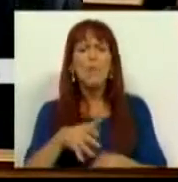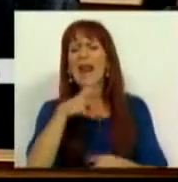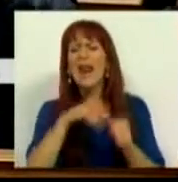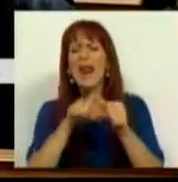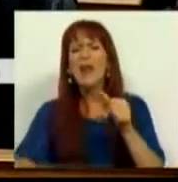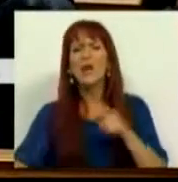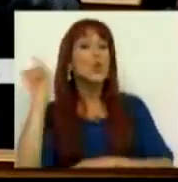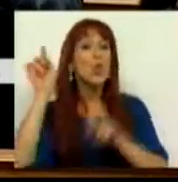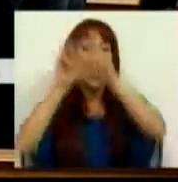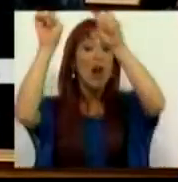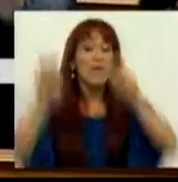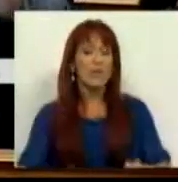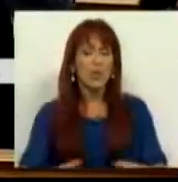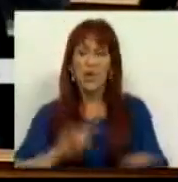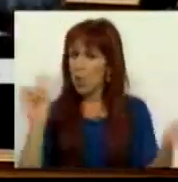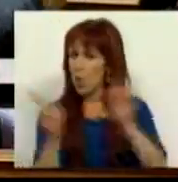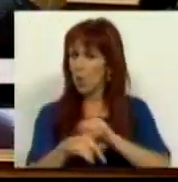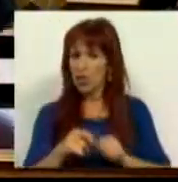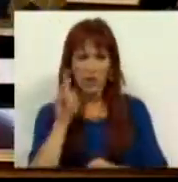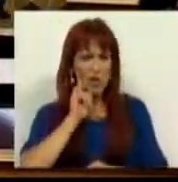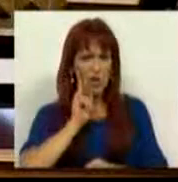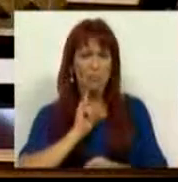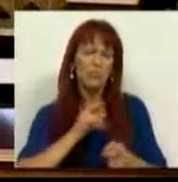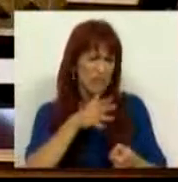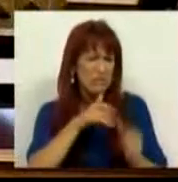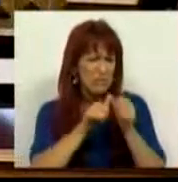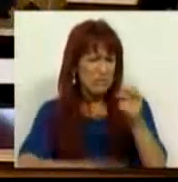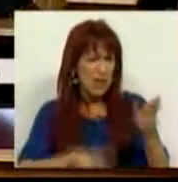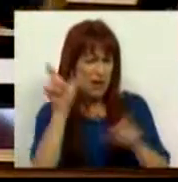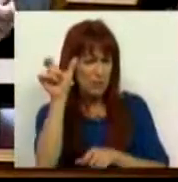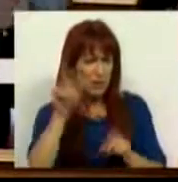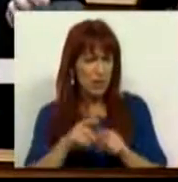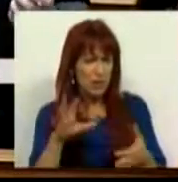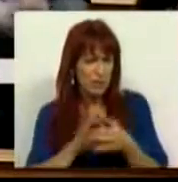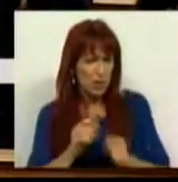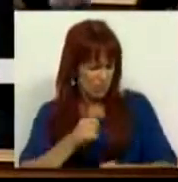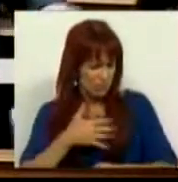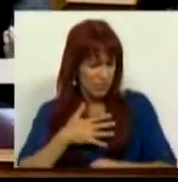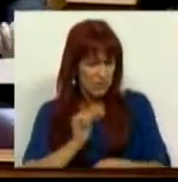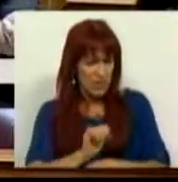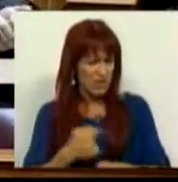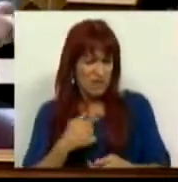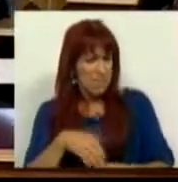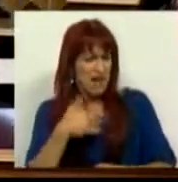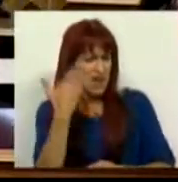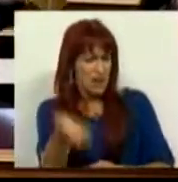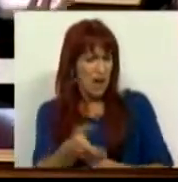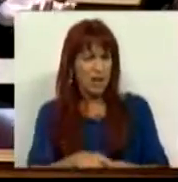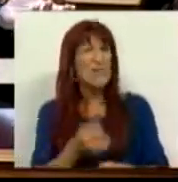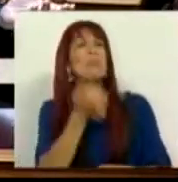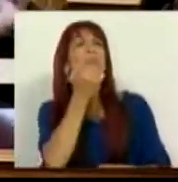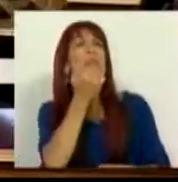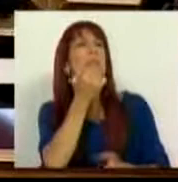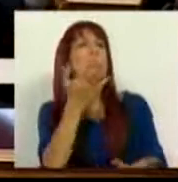sobre as qualificações. ao contrário do que a Sra. narrativa, uma expressão que deve ser usada com propriedade e da qual não devemos ter medo e fazer